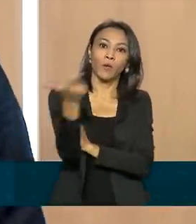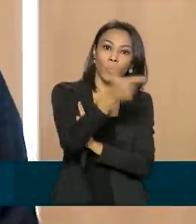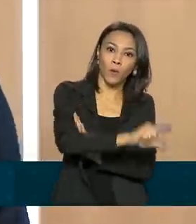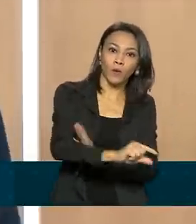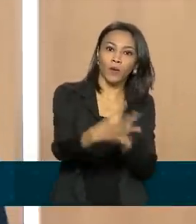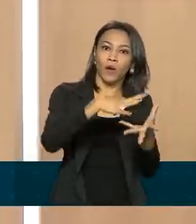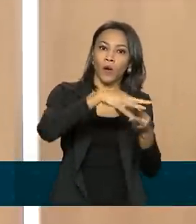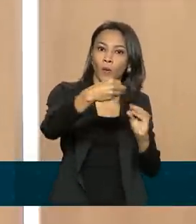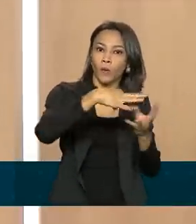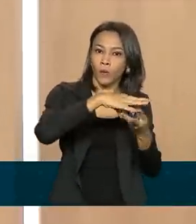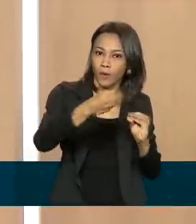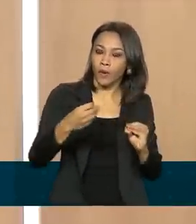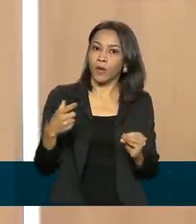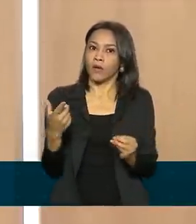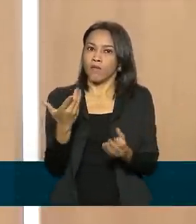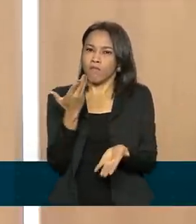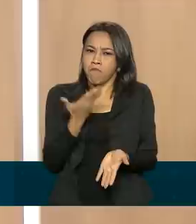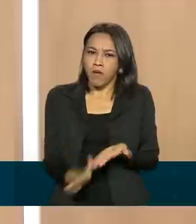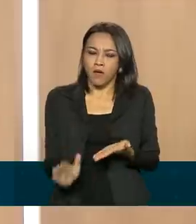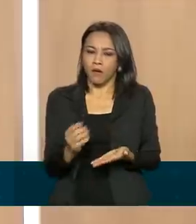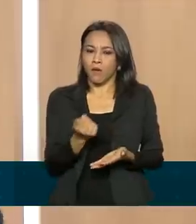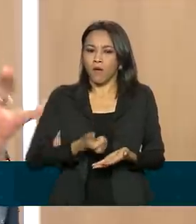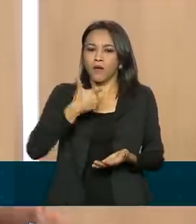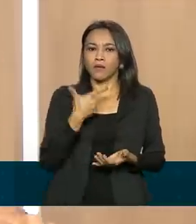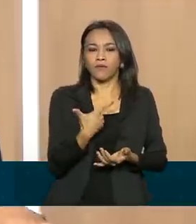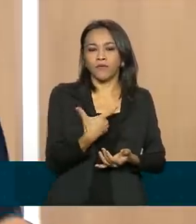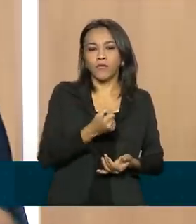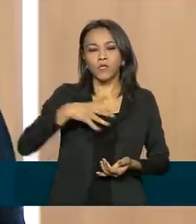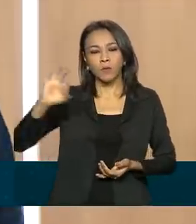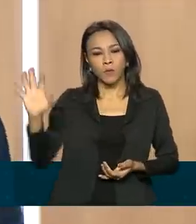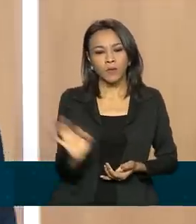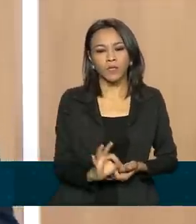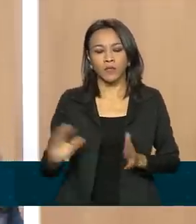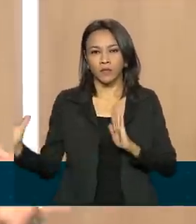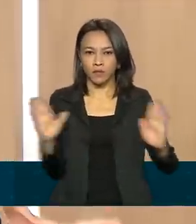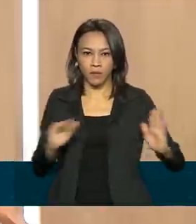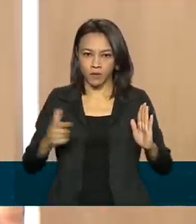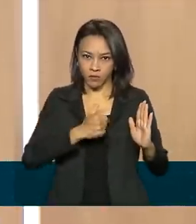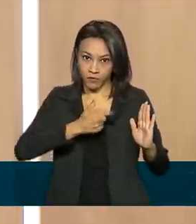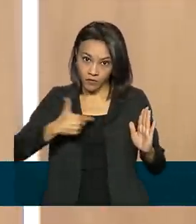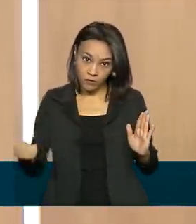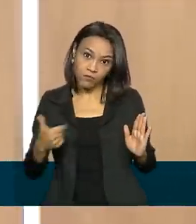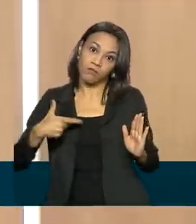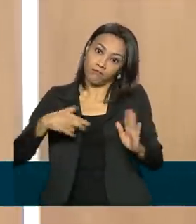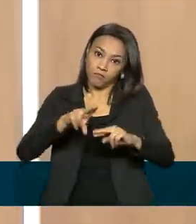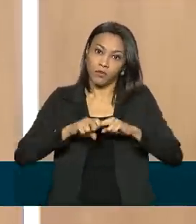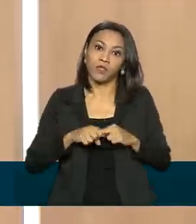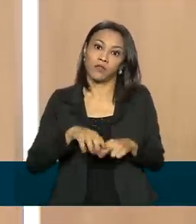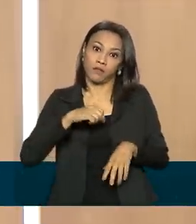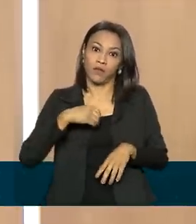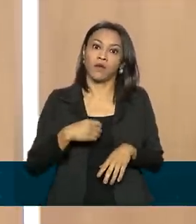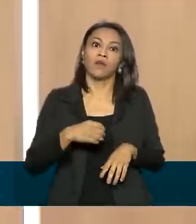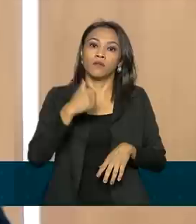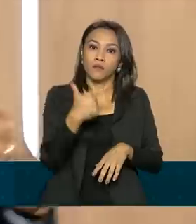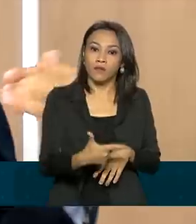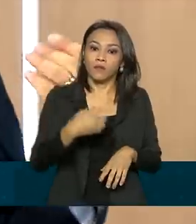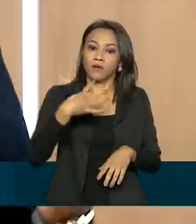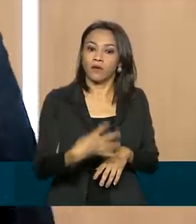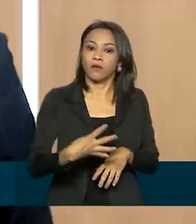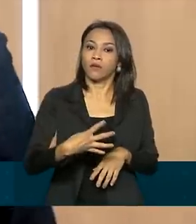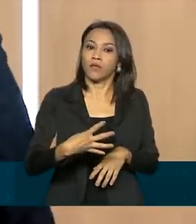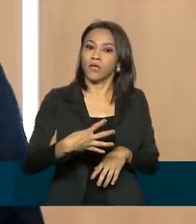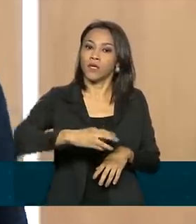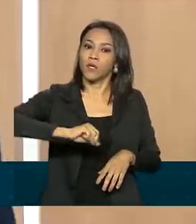que tiveram perdas de quase 20% na safra de 2021. Por isso que ela ficou em torno de 251 milhões de